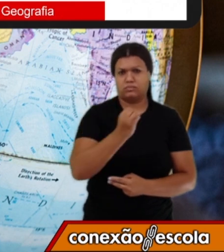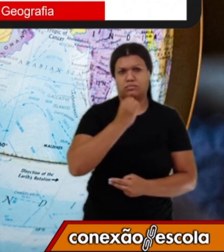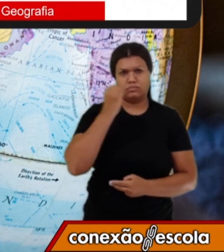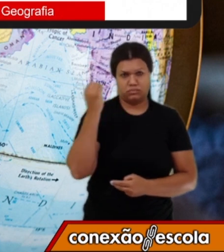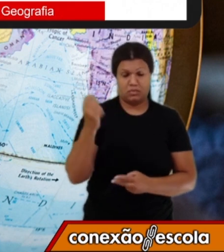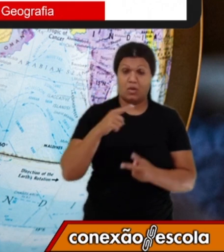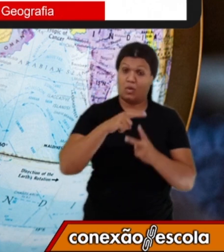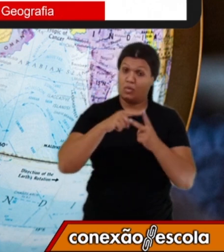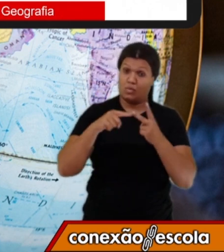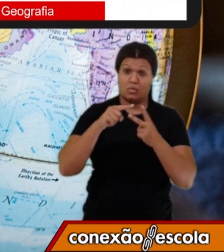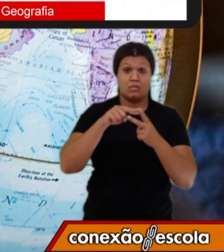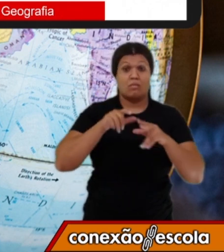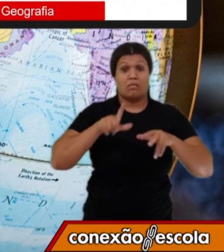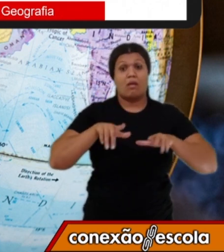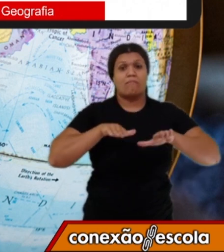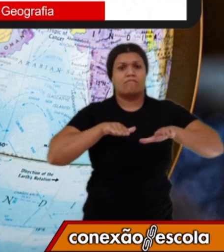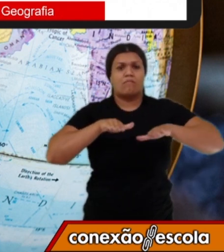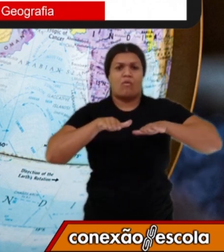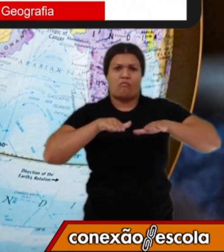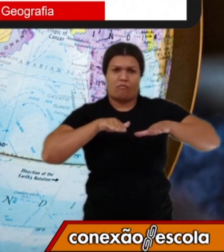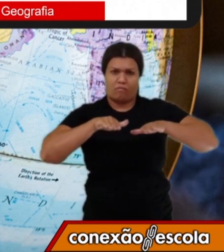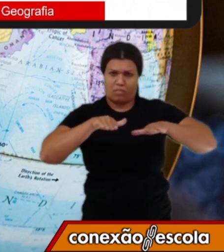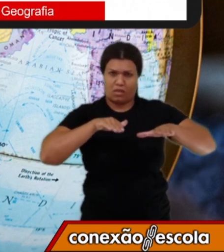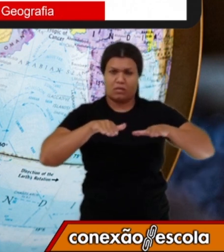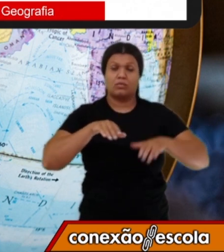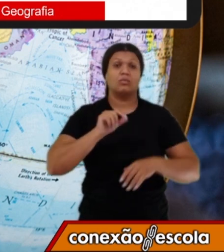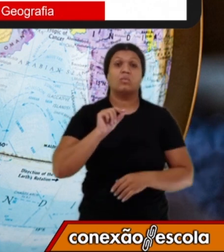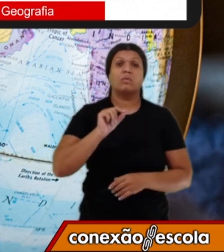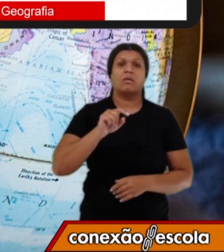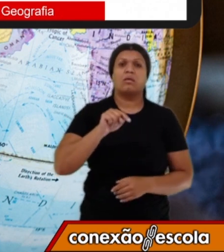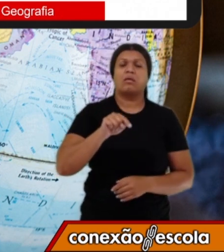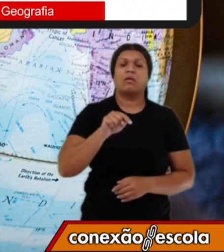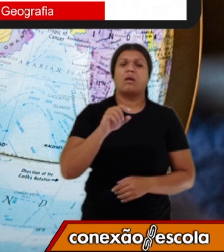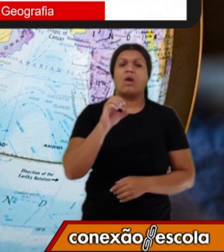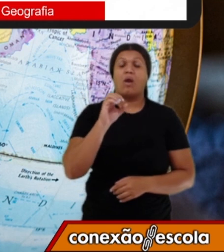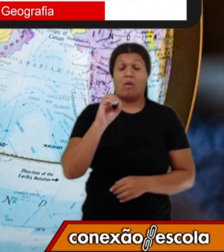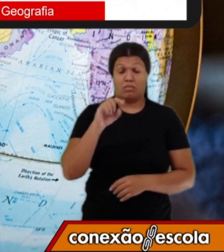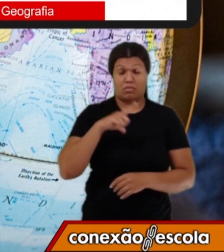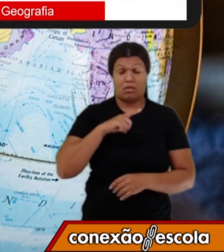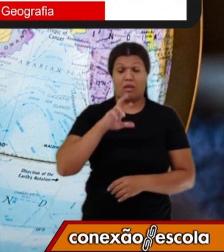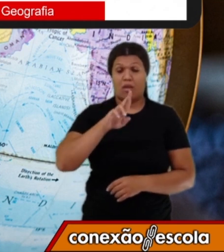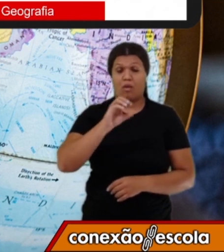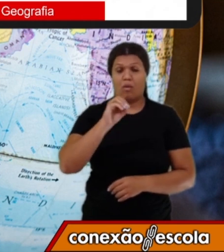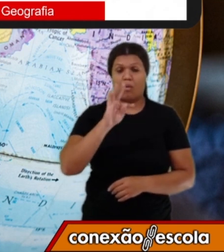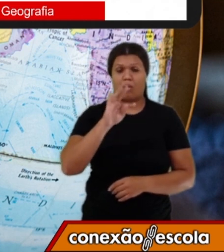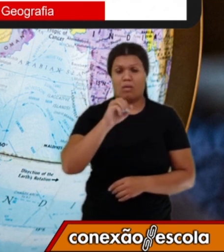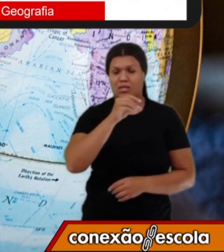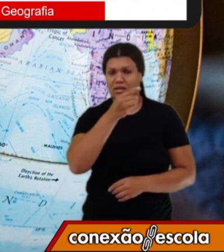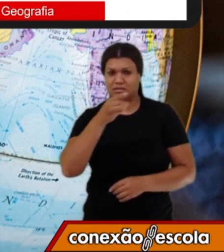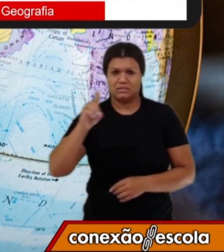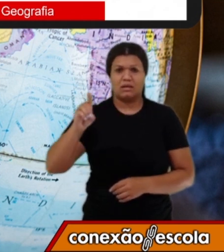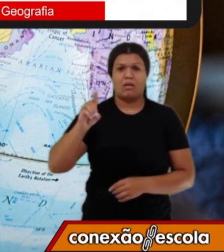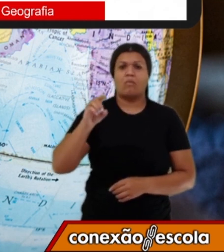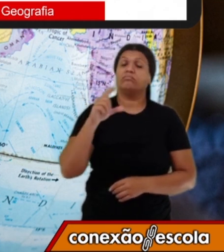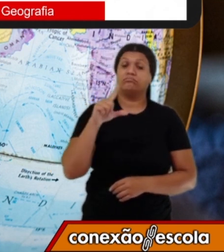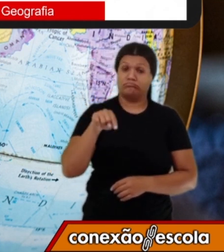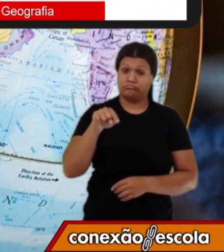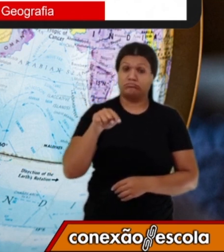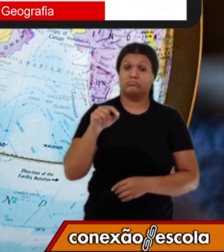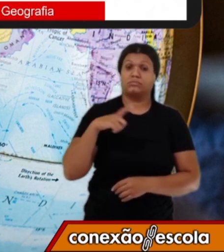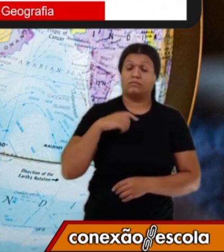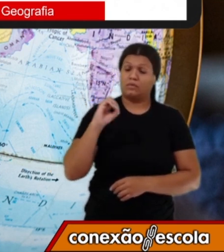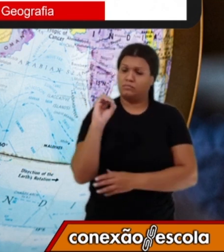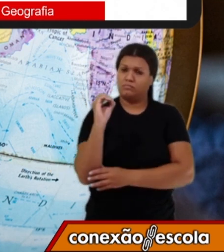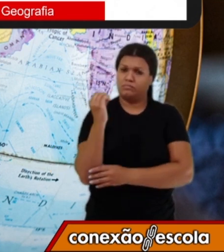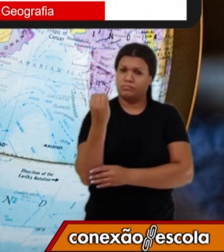O movimento de rotação é o movimento que a Terra realiza em torno do seu próprio eixo e tem a